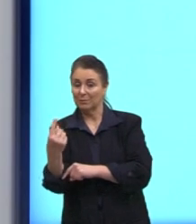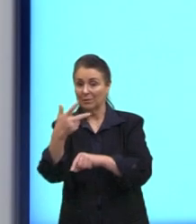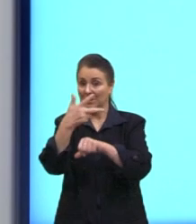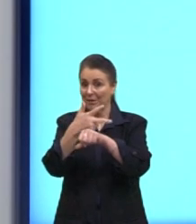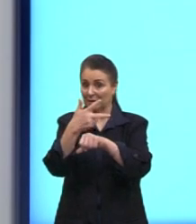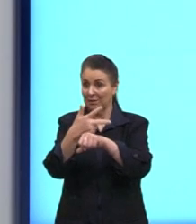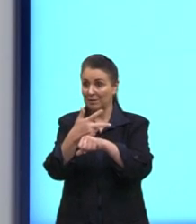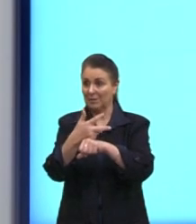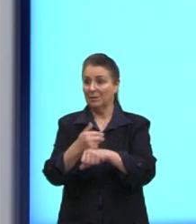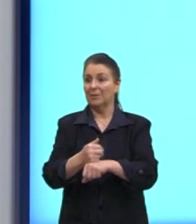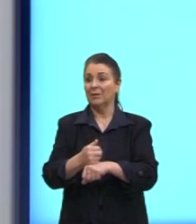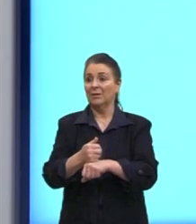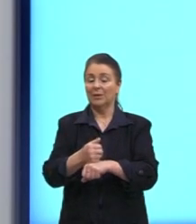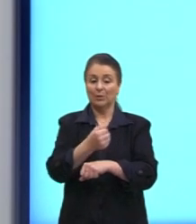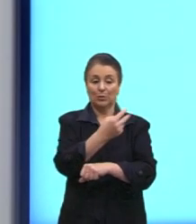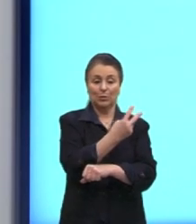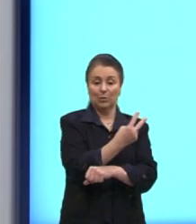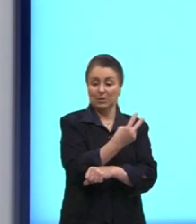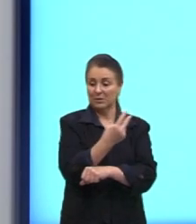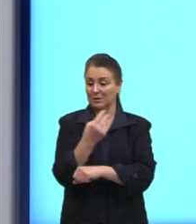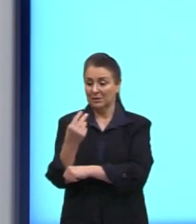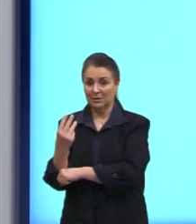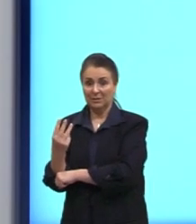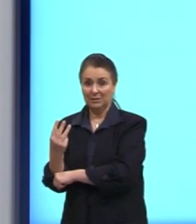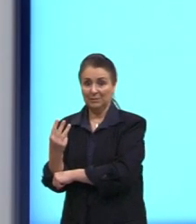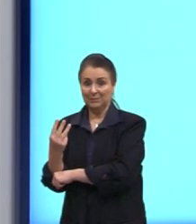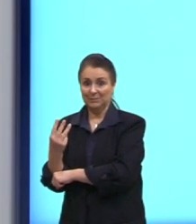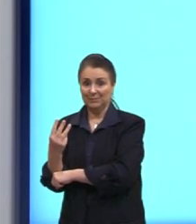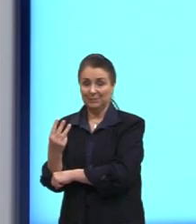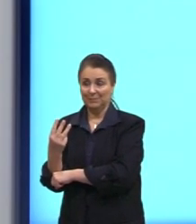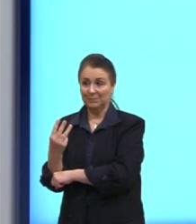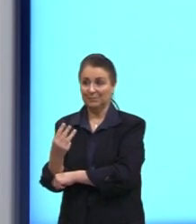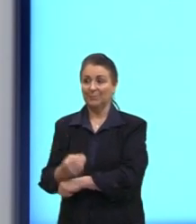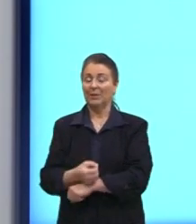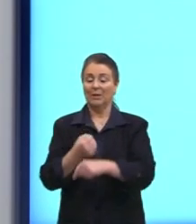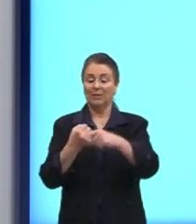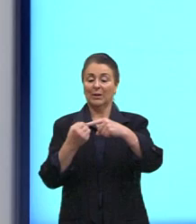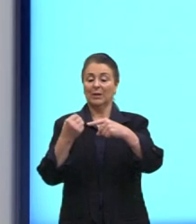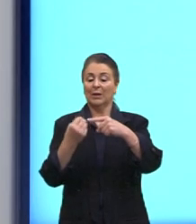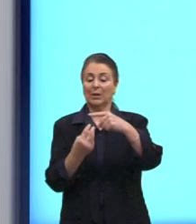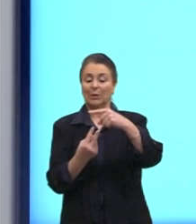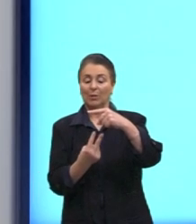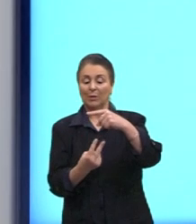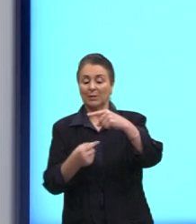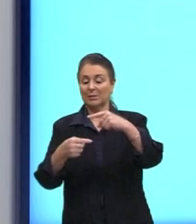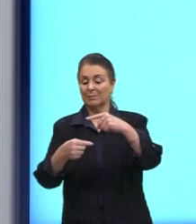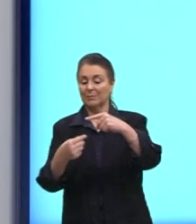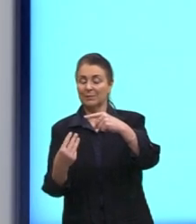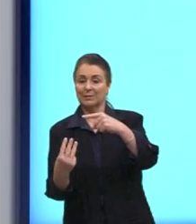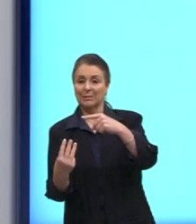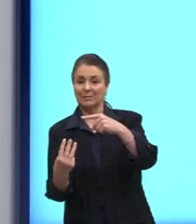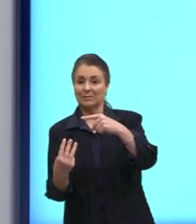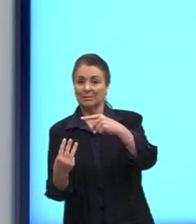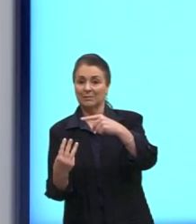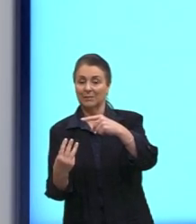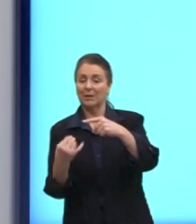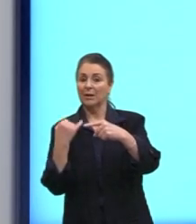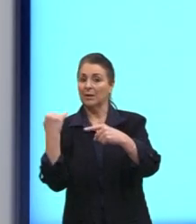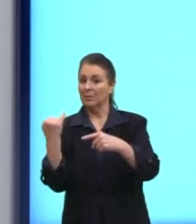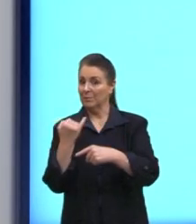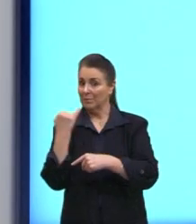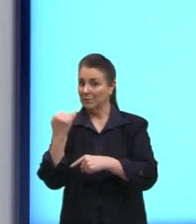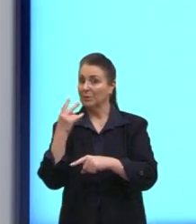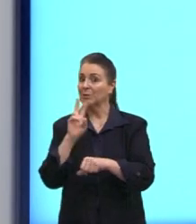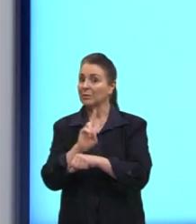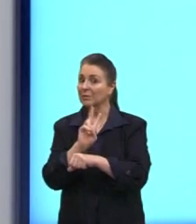variou de 2 até o 3. Então, a gente coloca 2 menos 3. Aqui, é importante a gente cuidar, não é